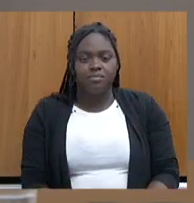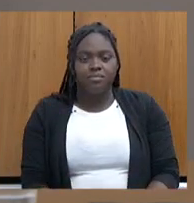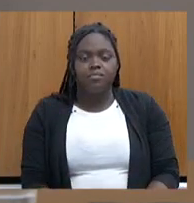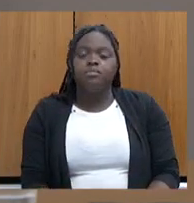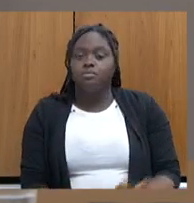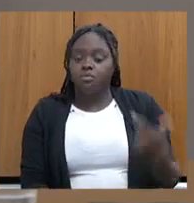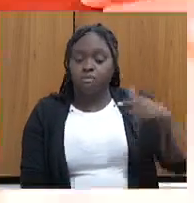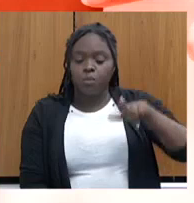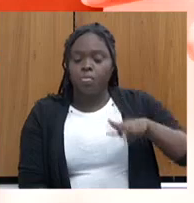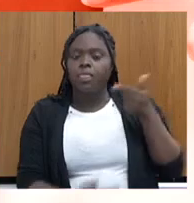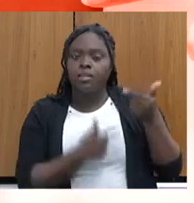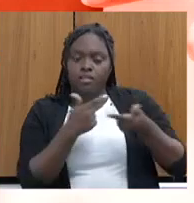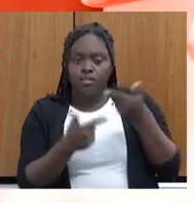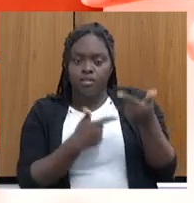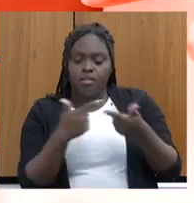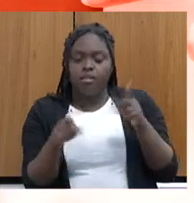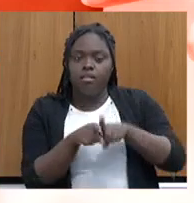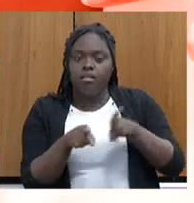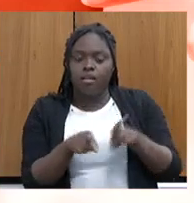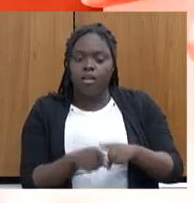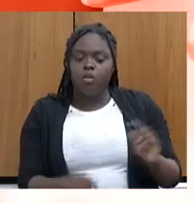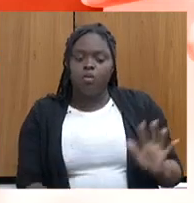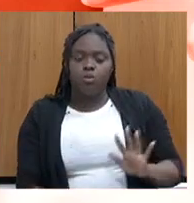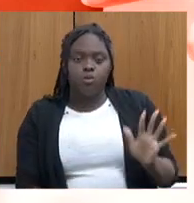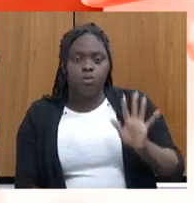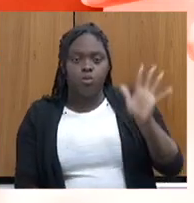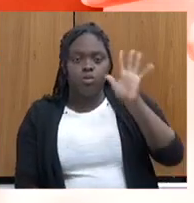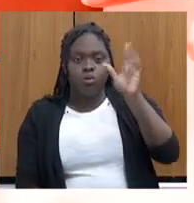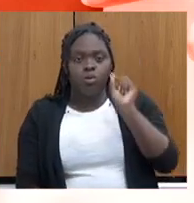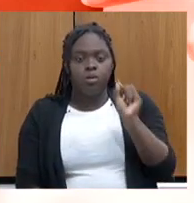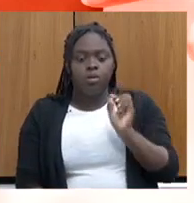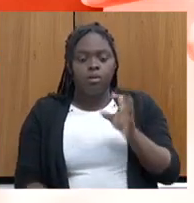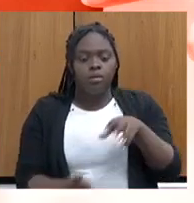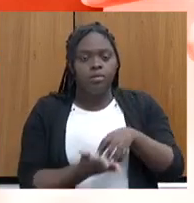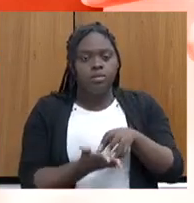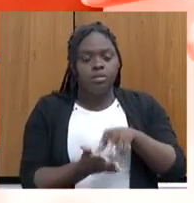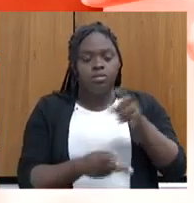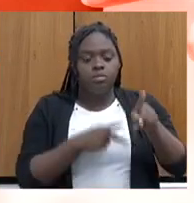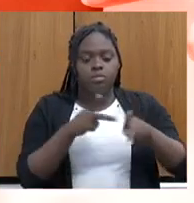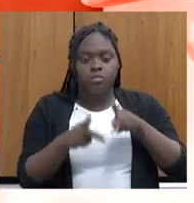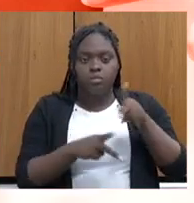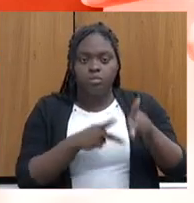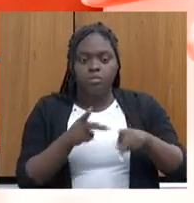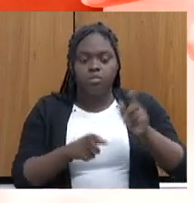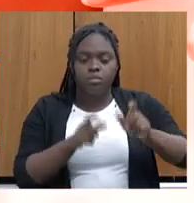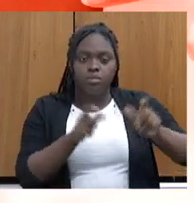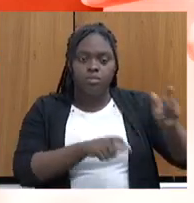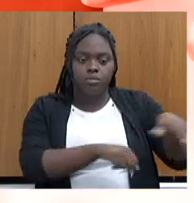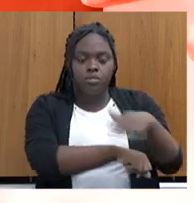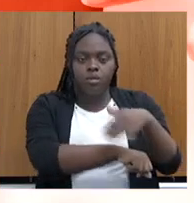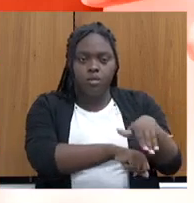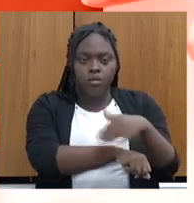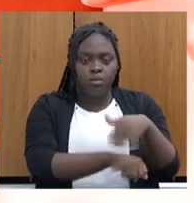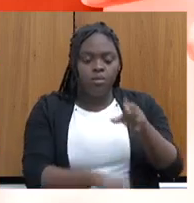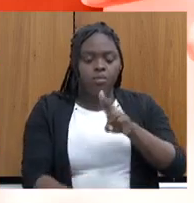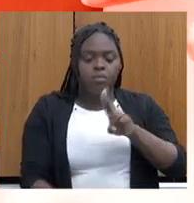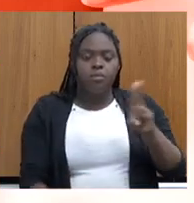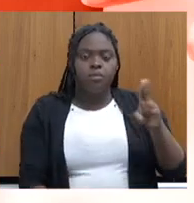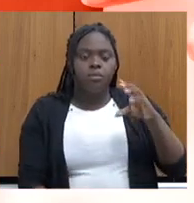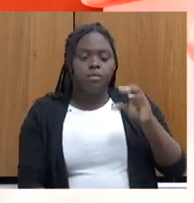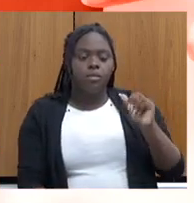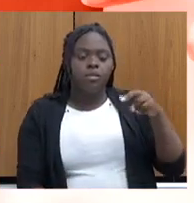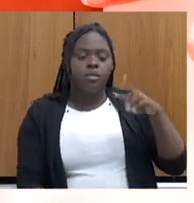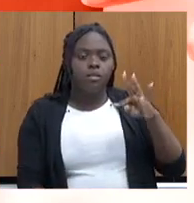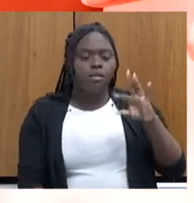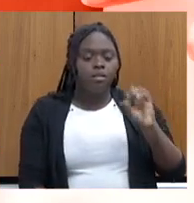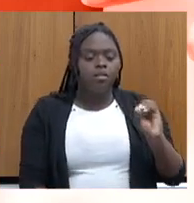Outro trabalho também que é nosso, muito caro, é o Centro Integral de Atendimento à População em Situação de Rua, o Canto da Rua, que é uma seção do